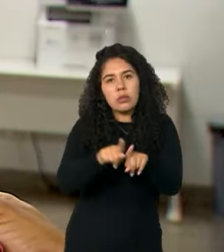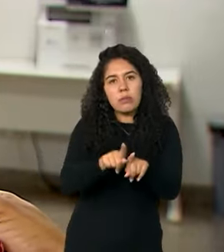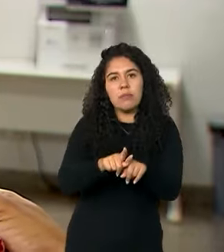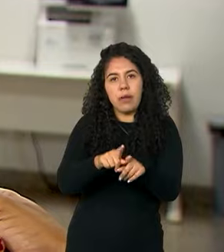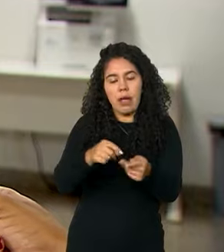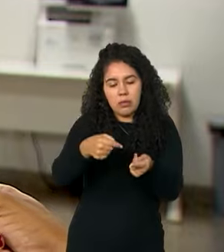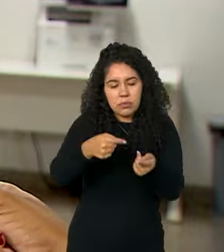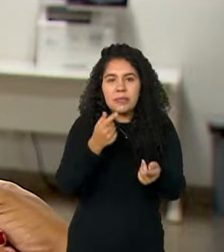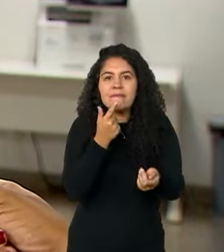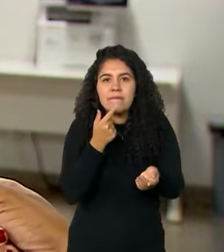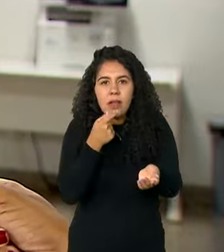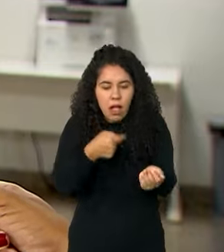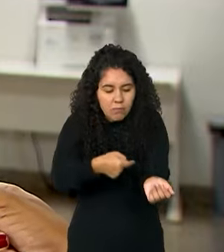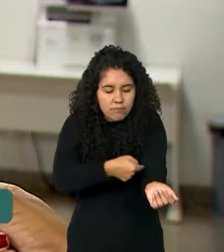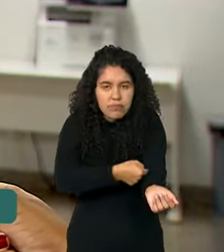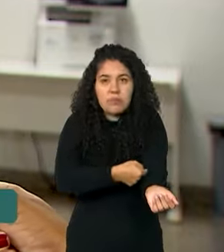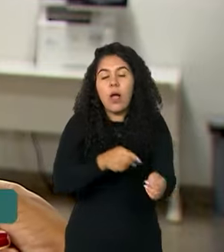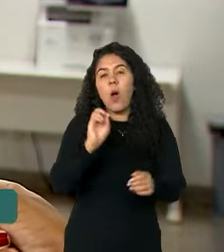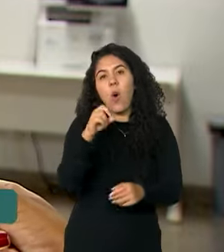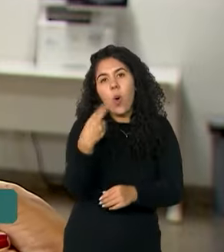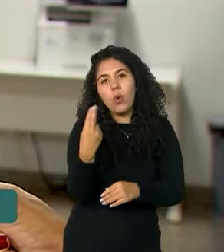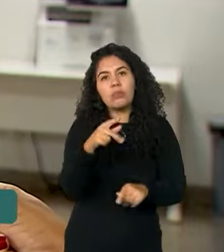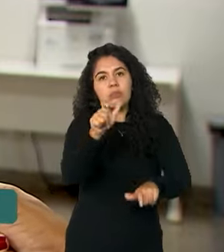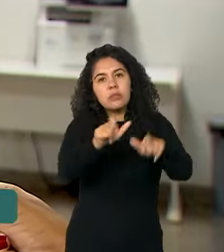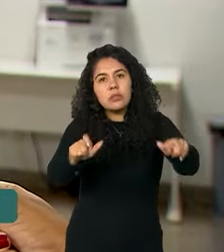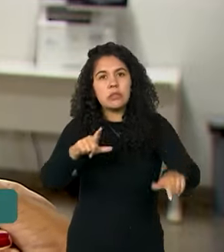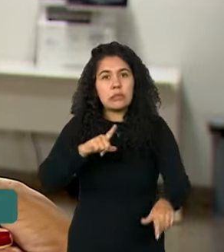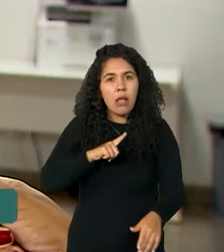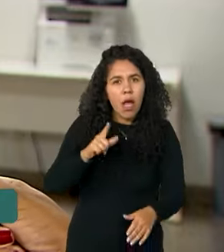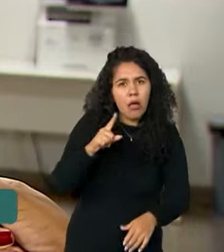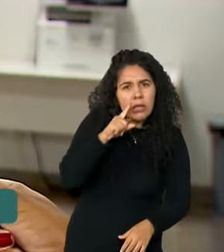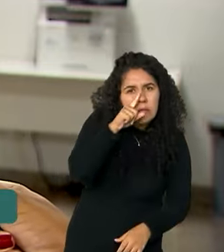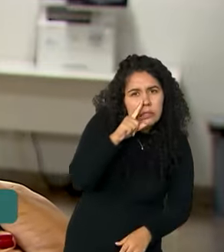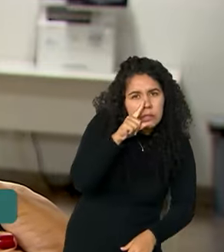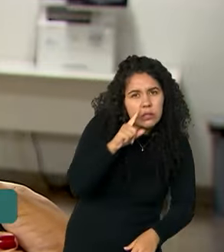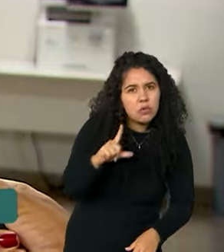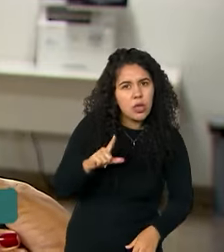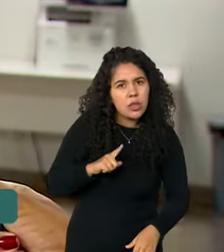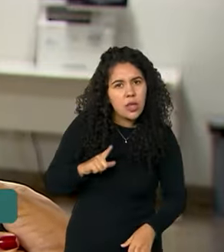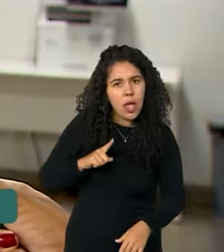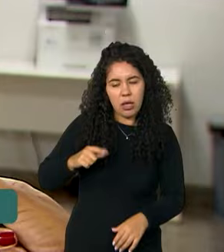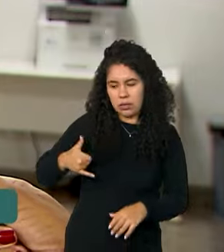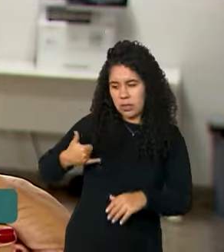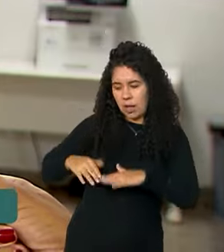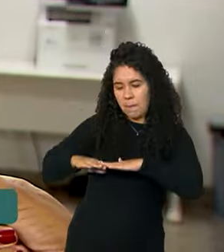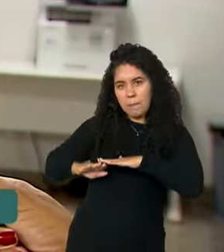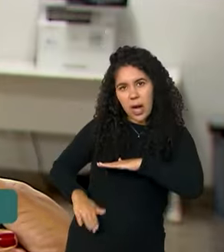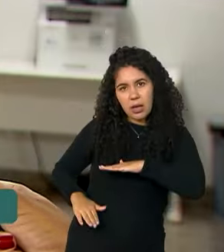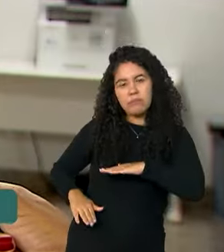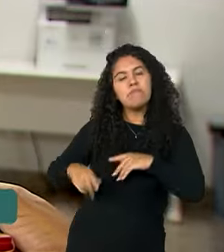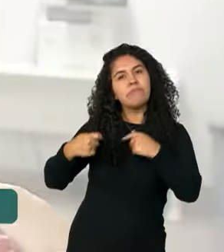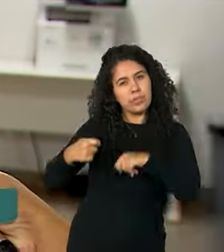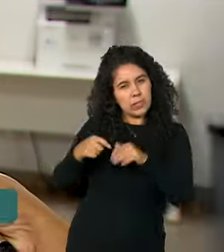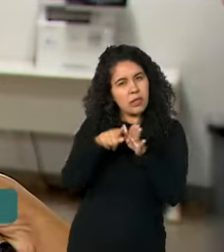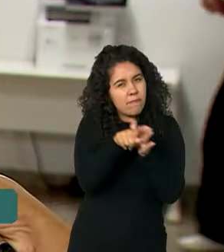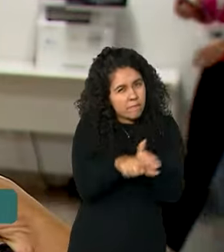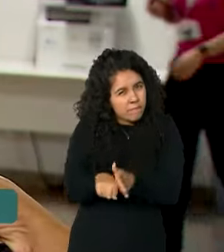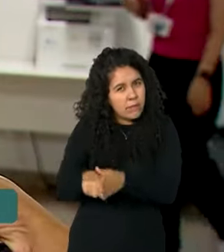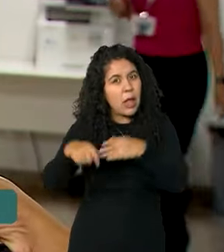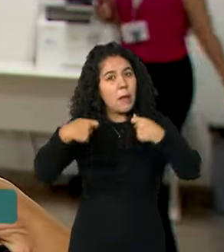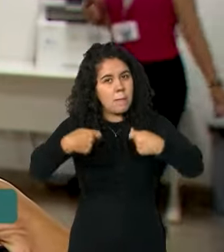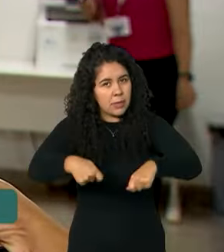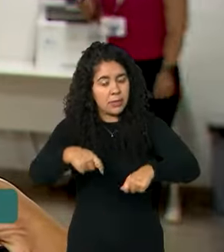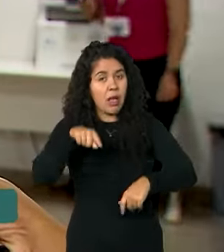plasmática. E pessoas que tenham algum fator de risco abaixo dessa idade, de 35 anos, também precisam pesquisar. É uma